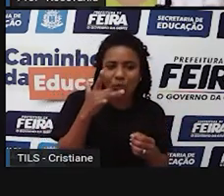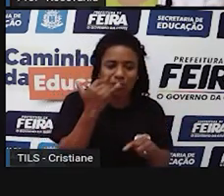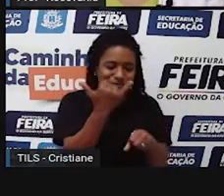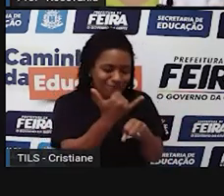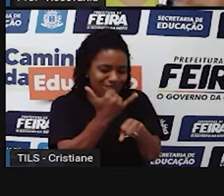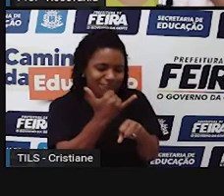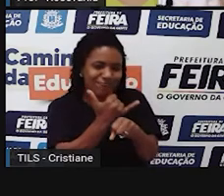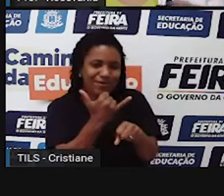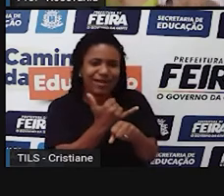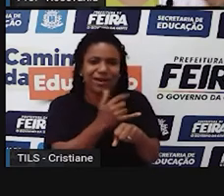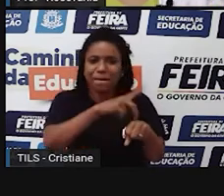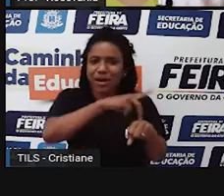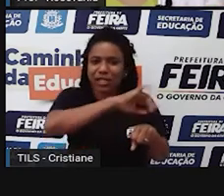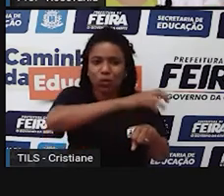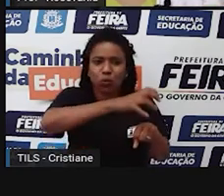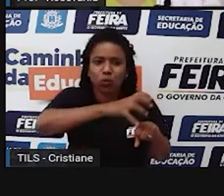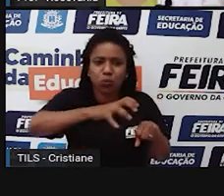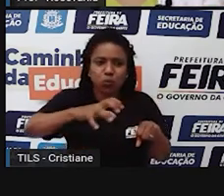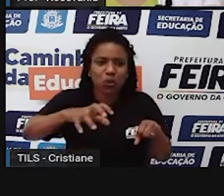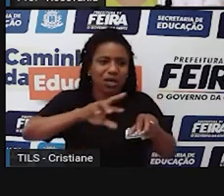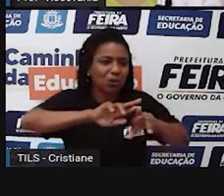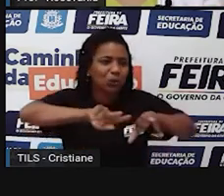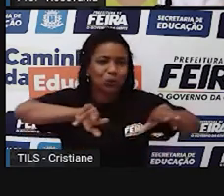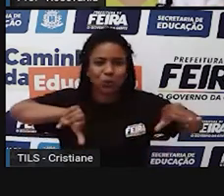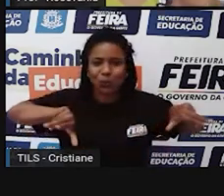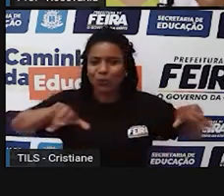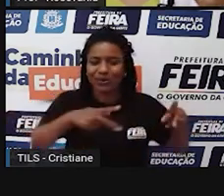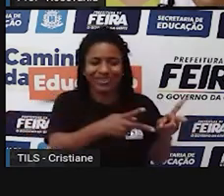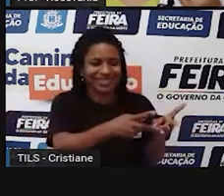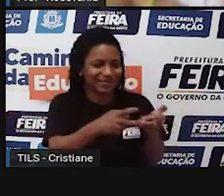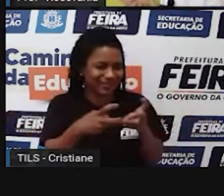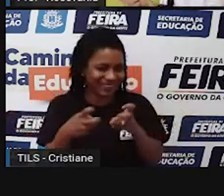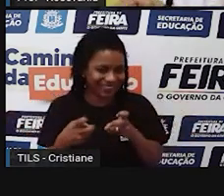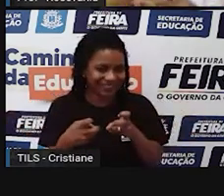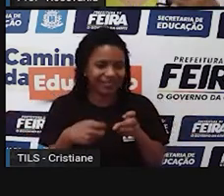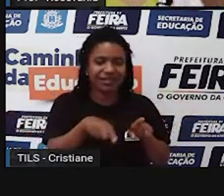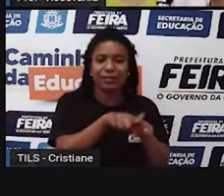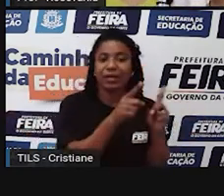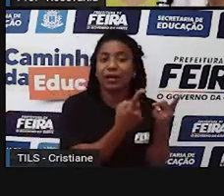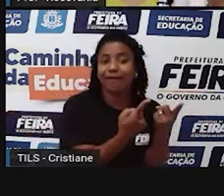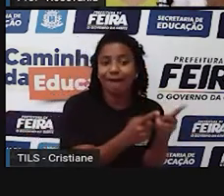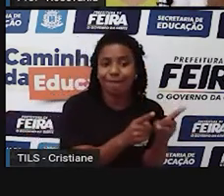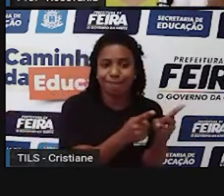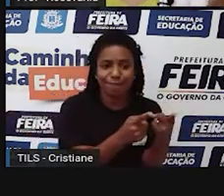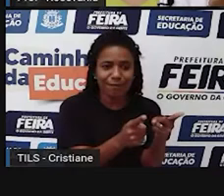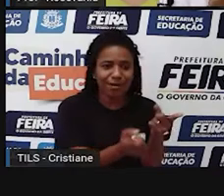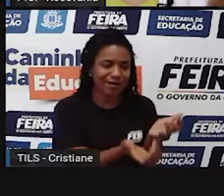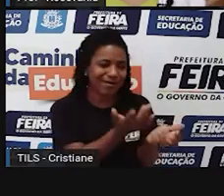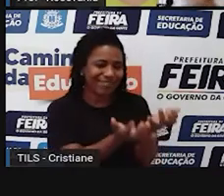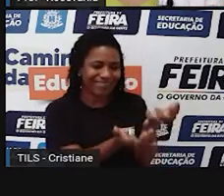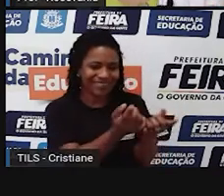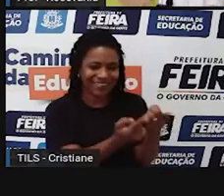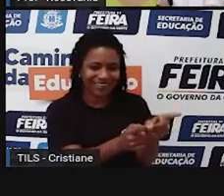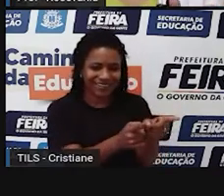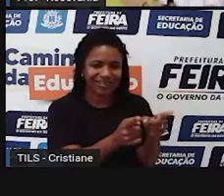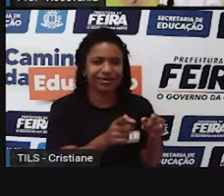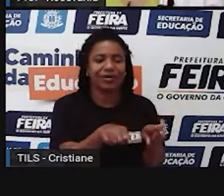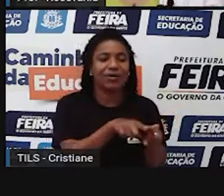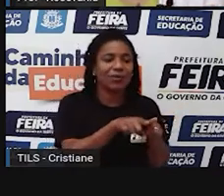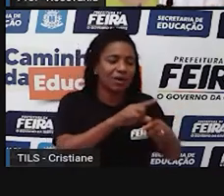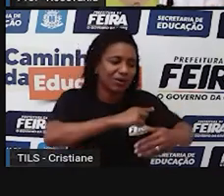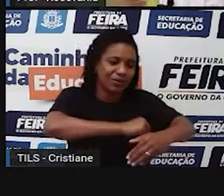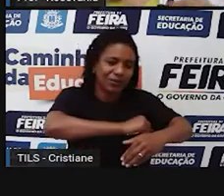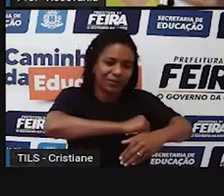ferro, esses outros minerais todos aí que a gente tem. O do carvão, algumas sementes,